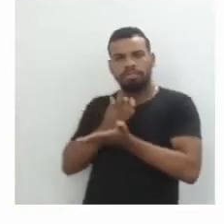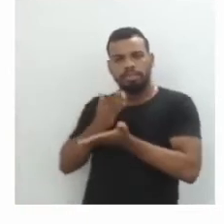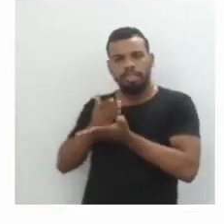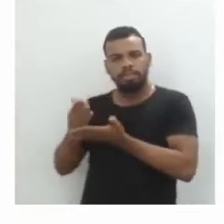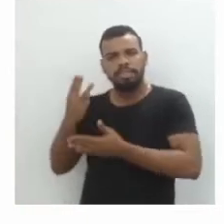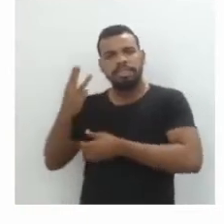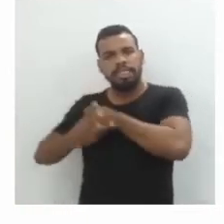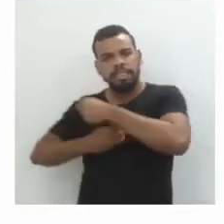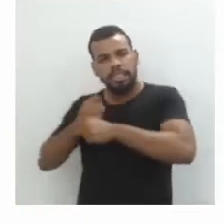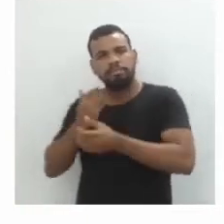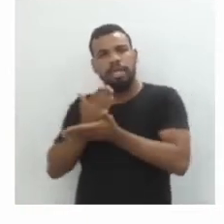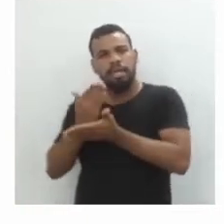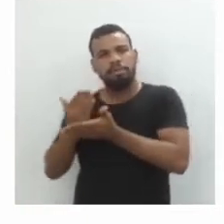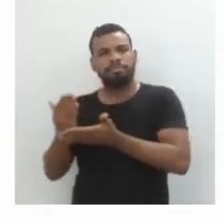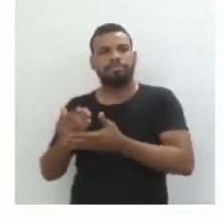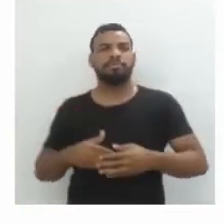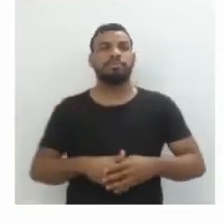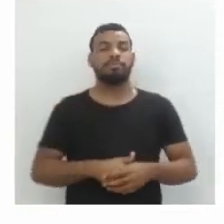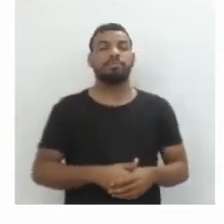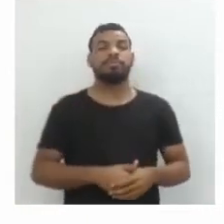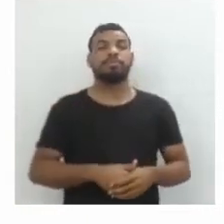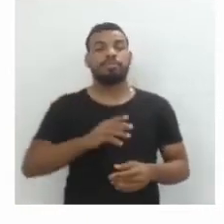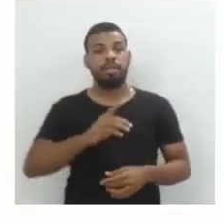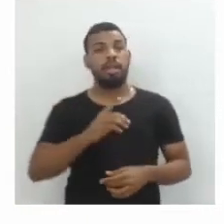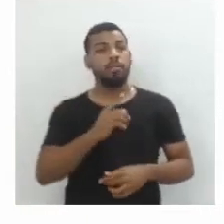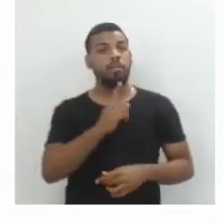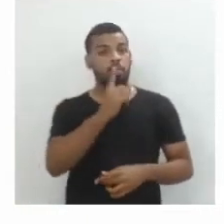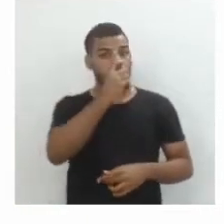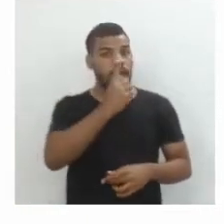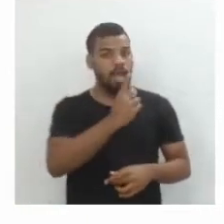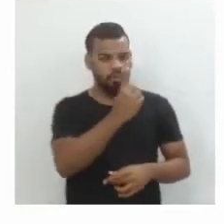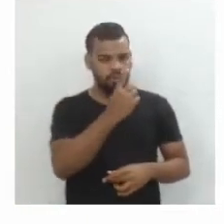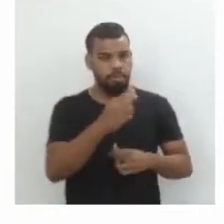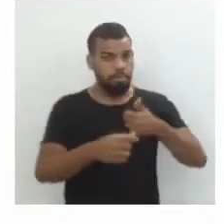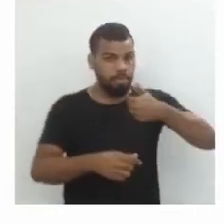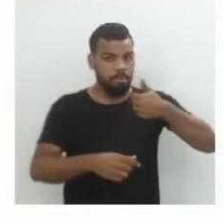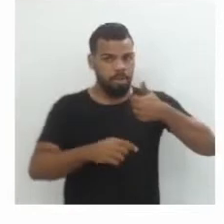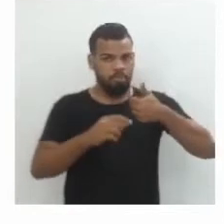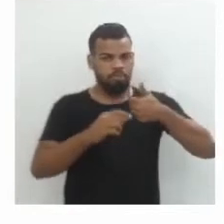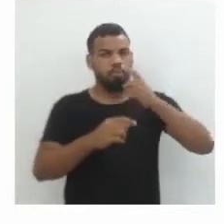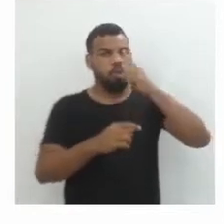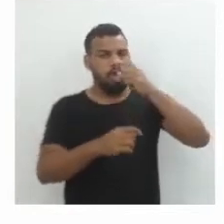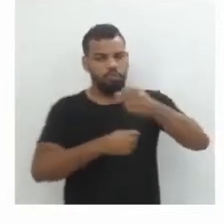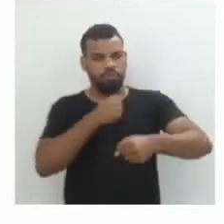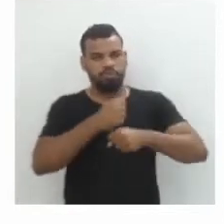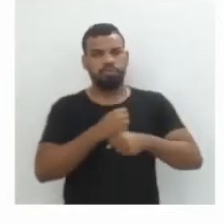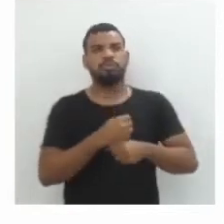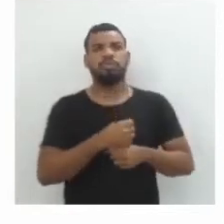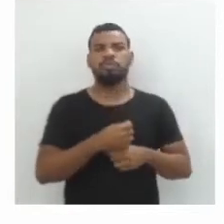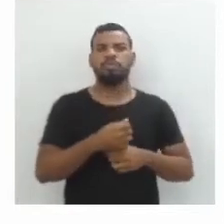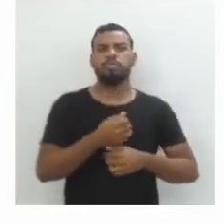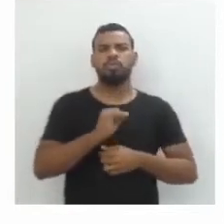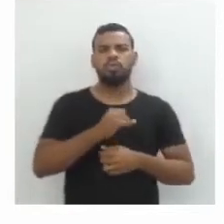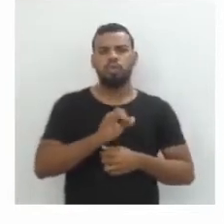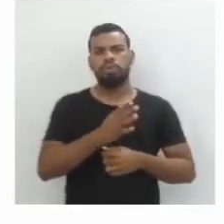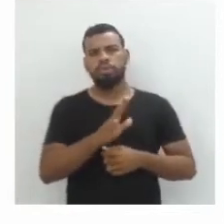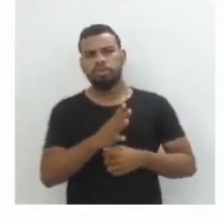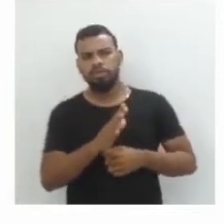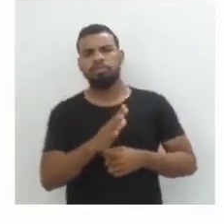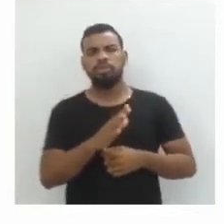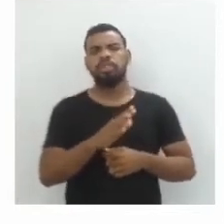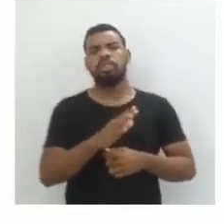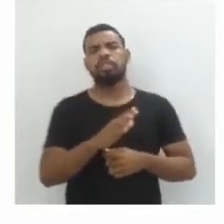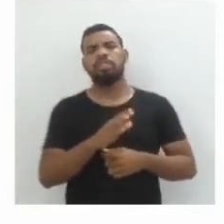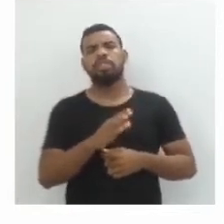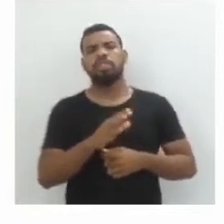final desse período? Então no primeiro ano, vamos por ano, os juros que vai transcorrer aí nesse tempo, nesse período de um